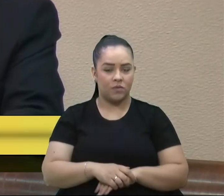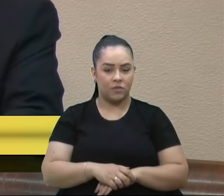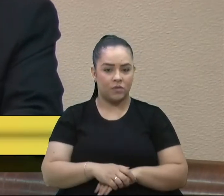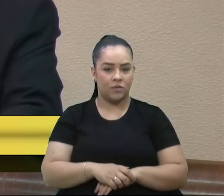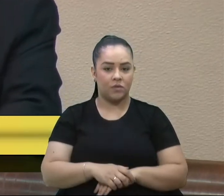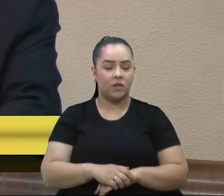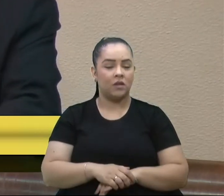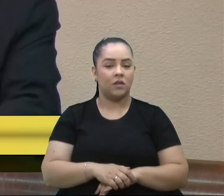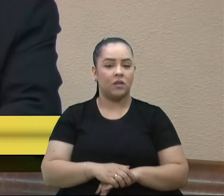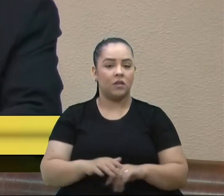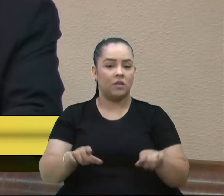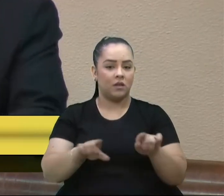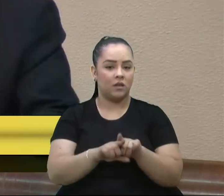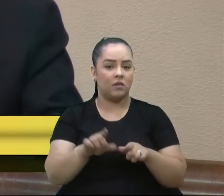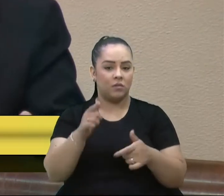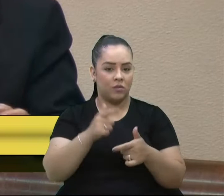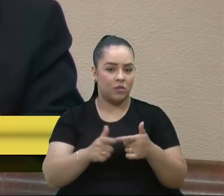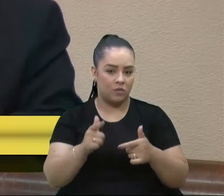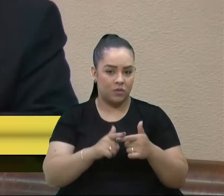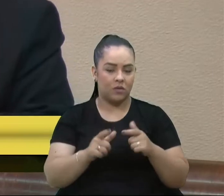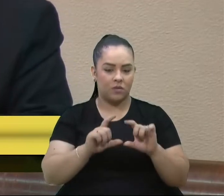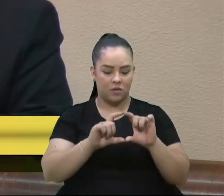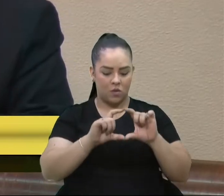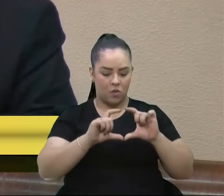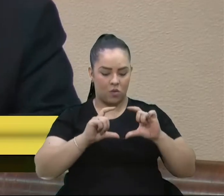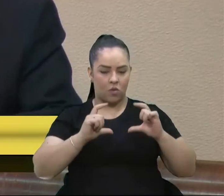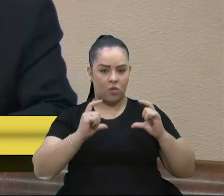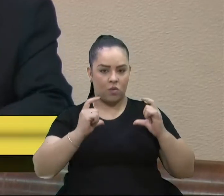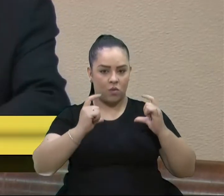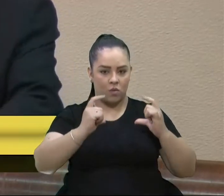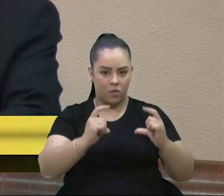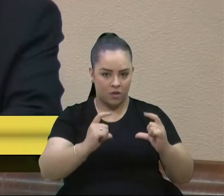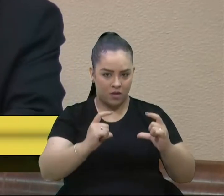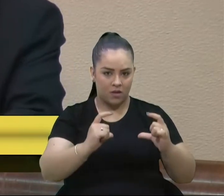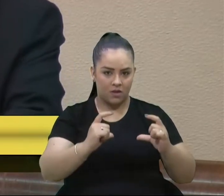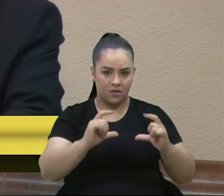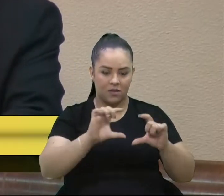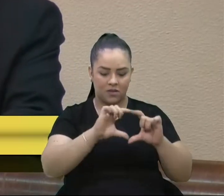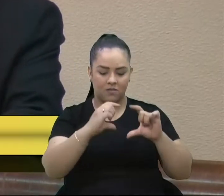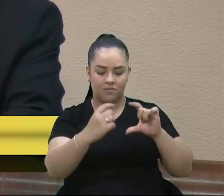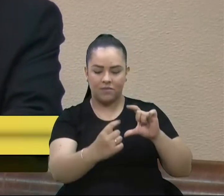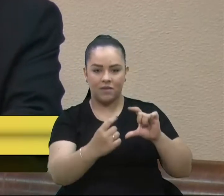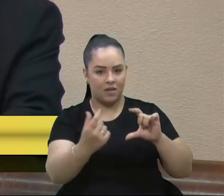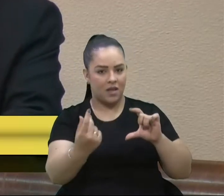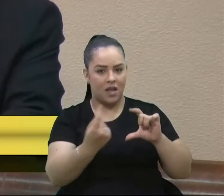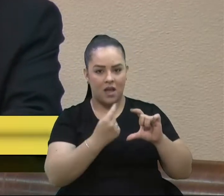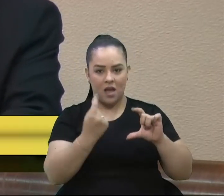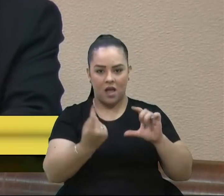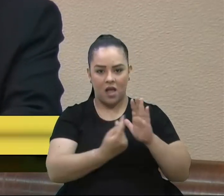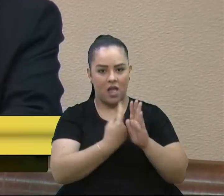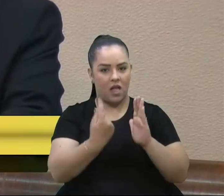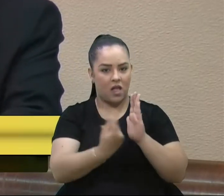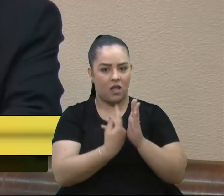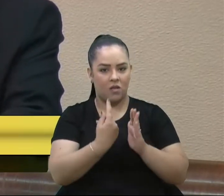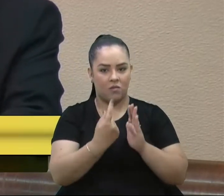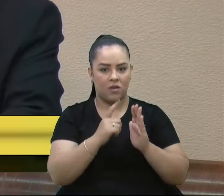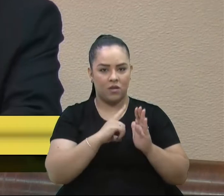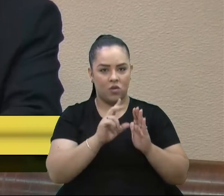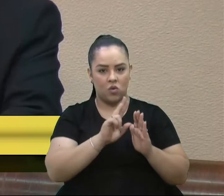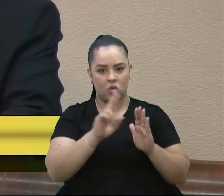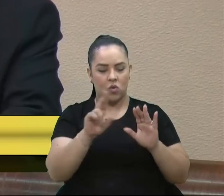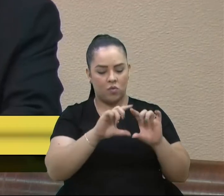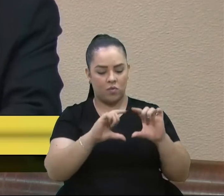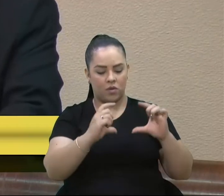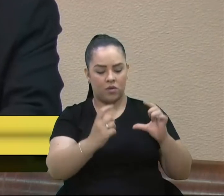Inclusive, problemas na rotulagem que ignoravam os critérios para indicação, na denominação do produto